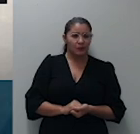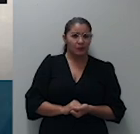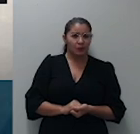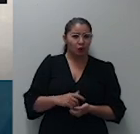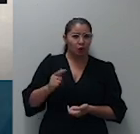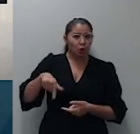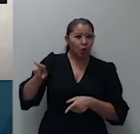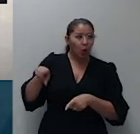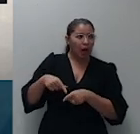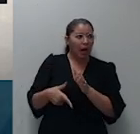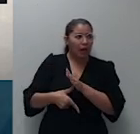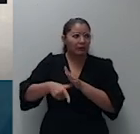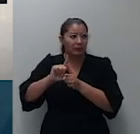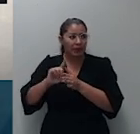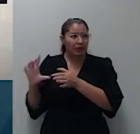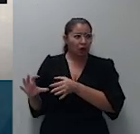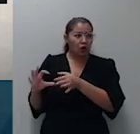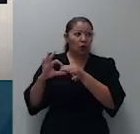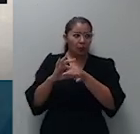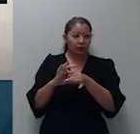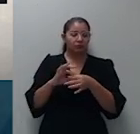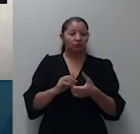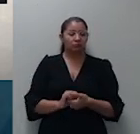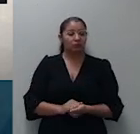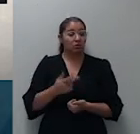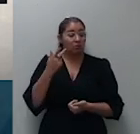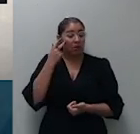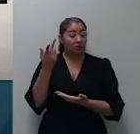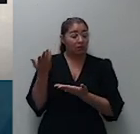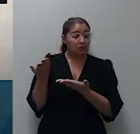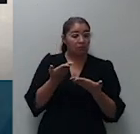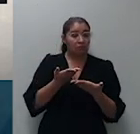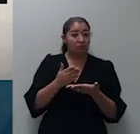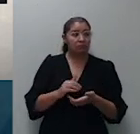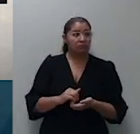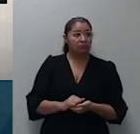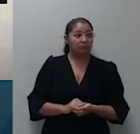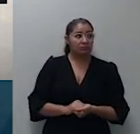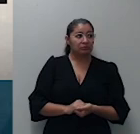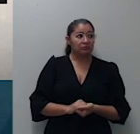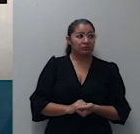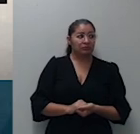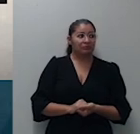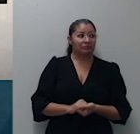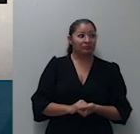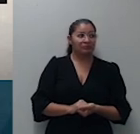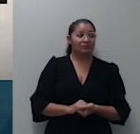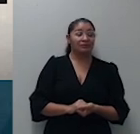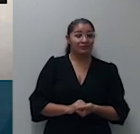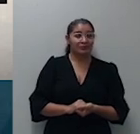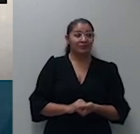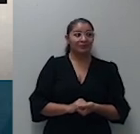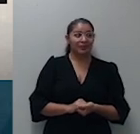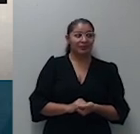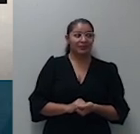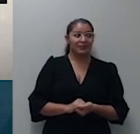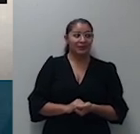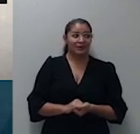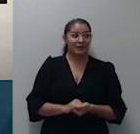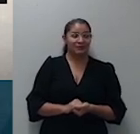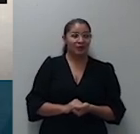sequer chegar a tomar conhecimento da ação não houve nem citação naquela autoridade logo a hora recorrente que a União